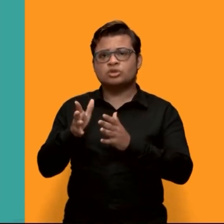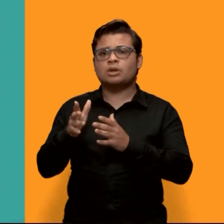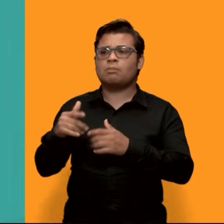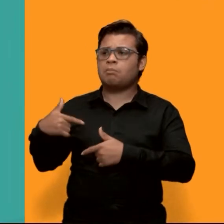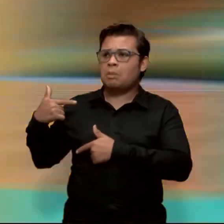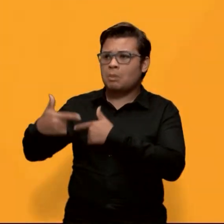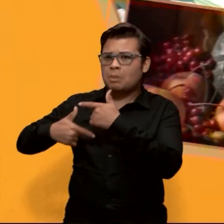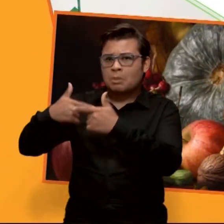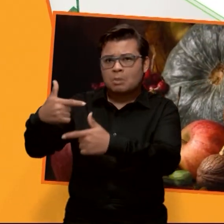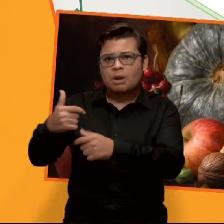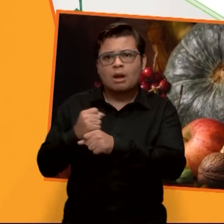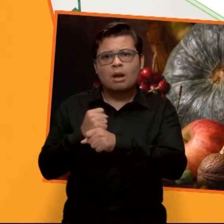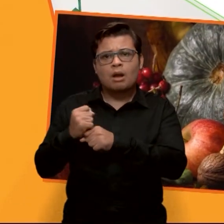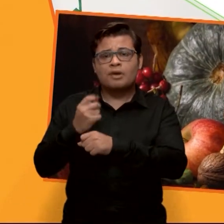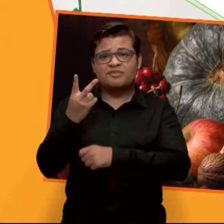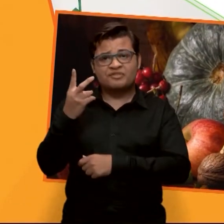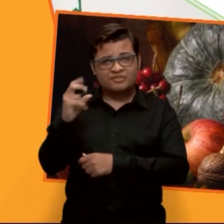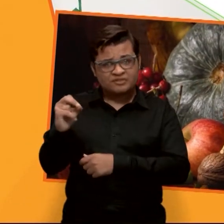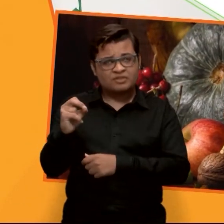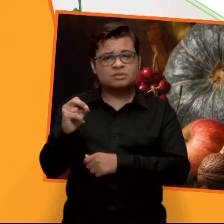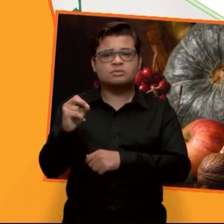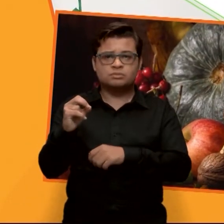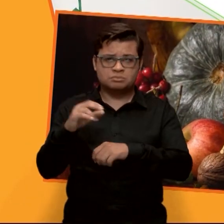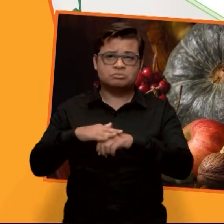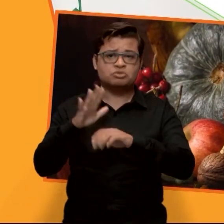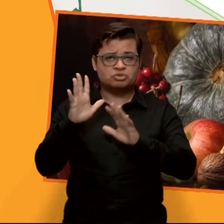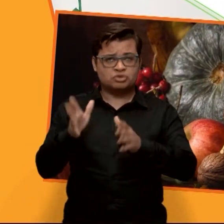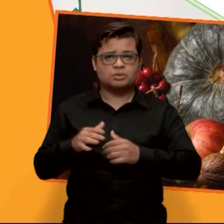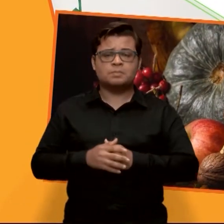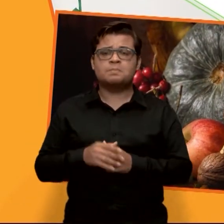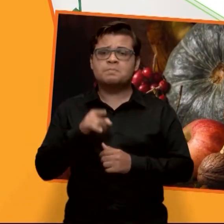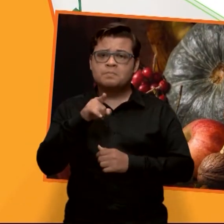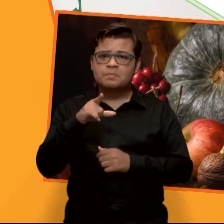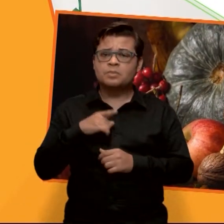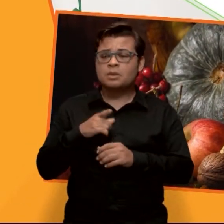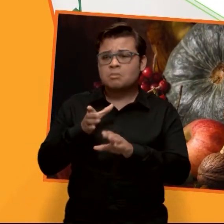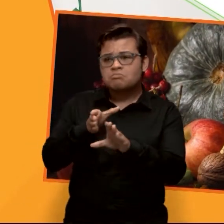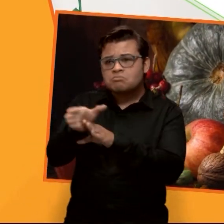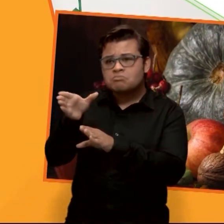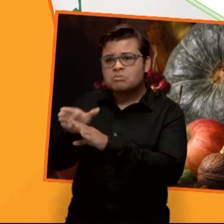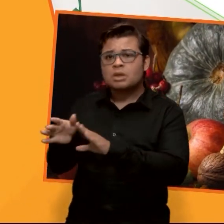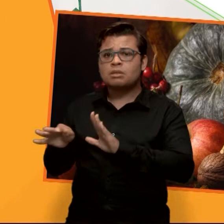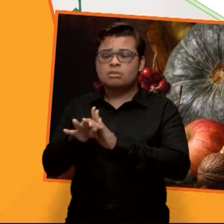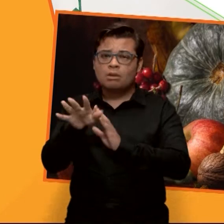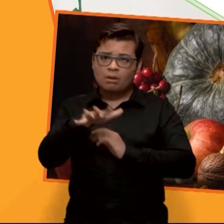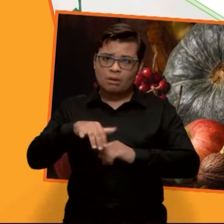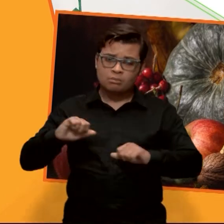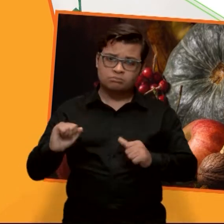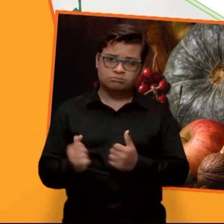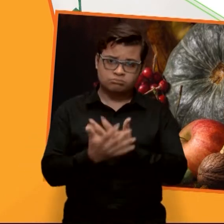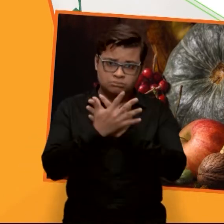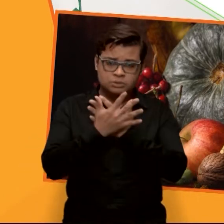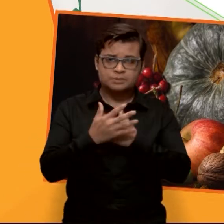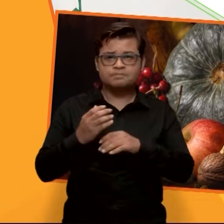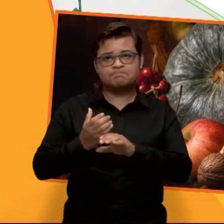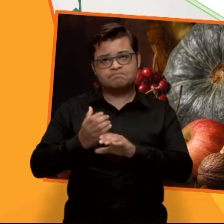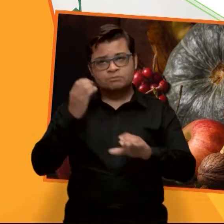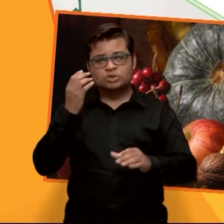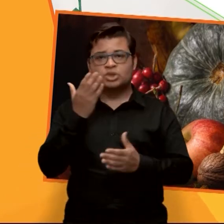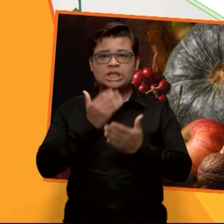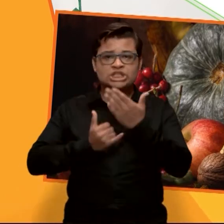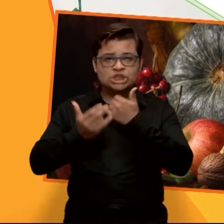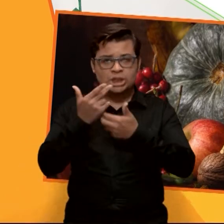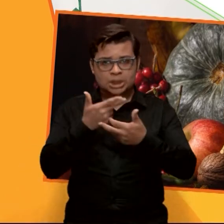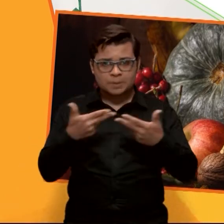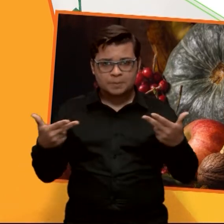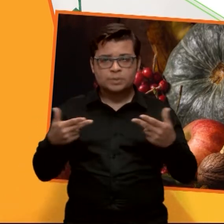de 20 anos. A empresa presta consultoria técnica nas áreas de agronomia, engenharia de alimentos